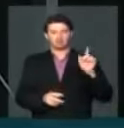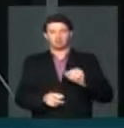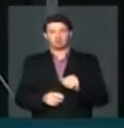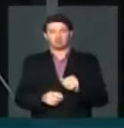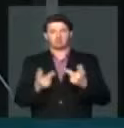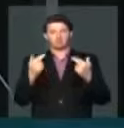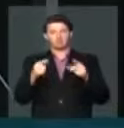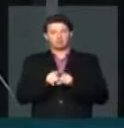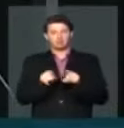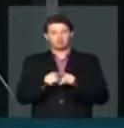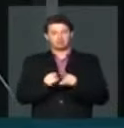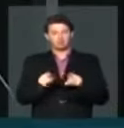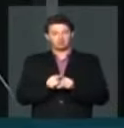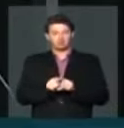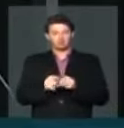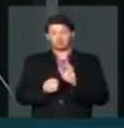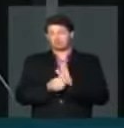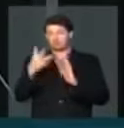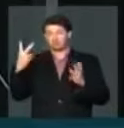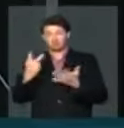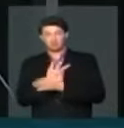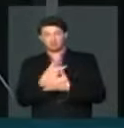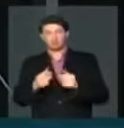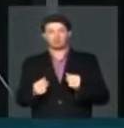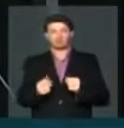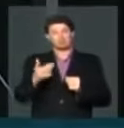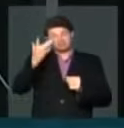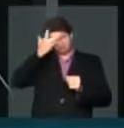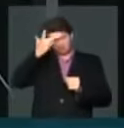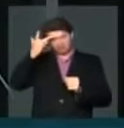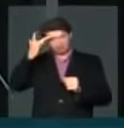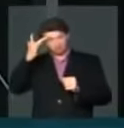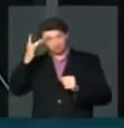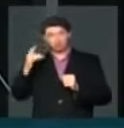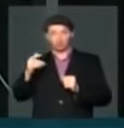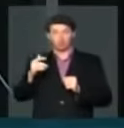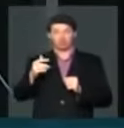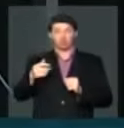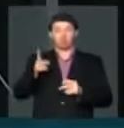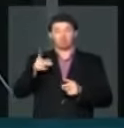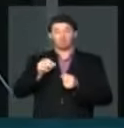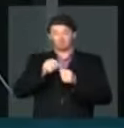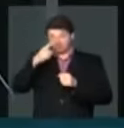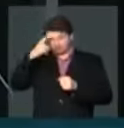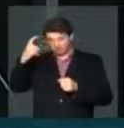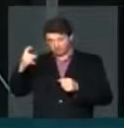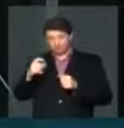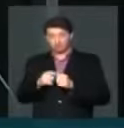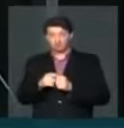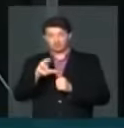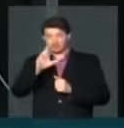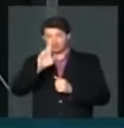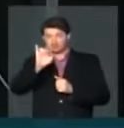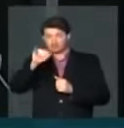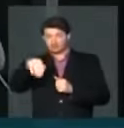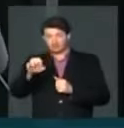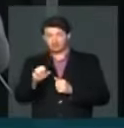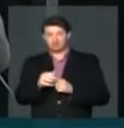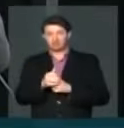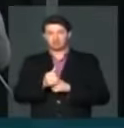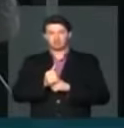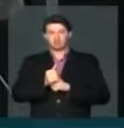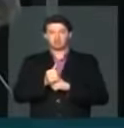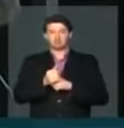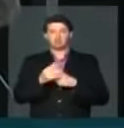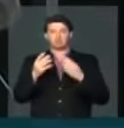da mesma forma, há muitos casos em que as pessoas, mesmo tendo cometido crimes, bastante